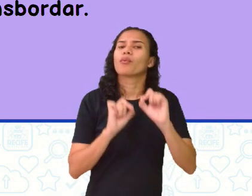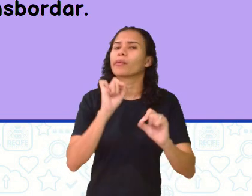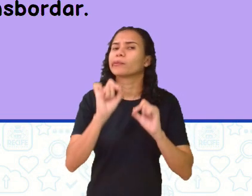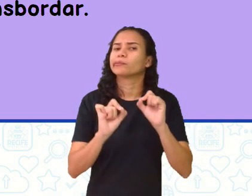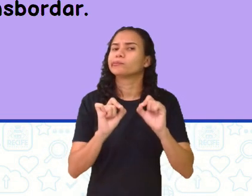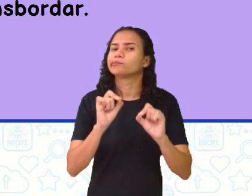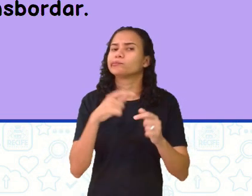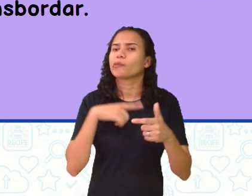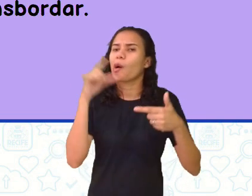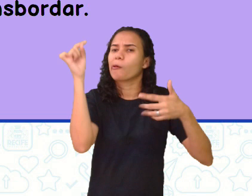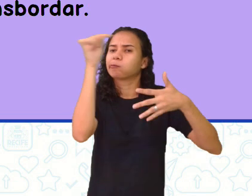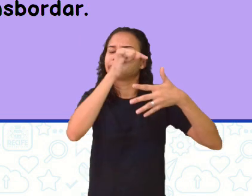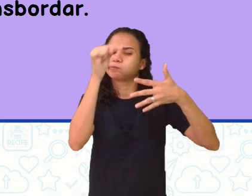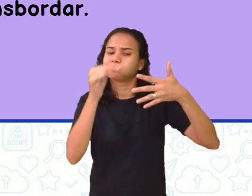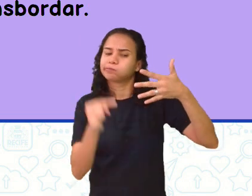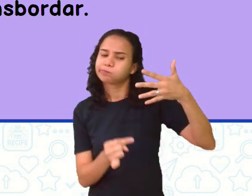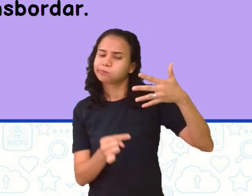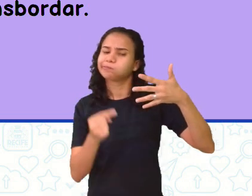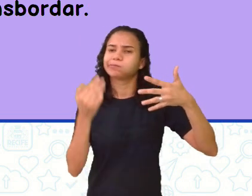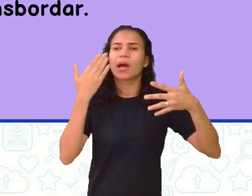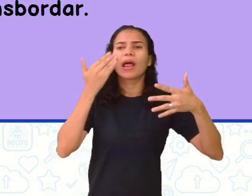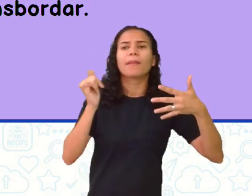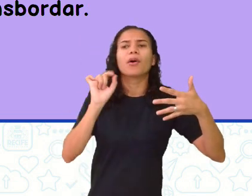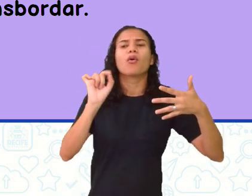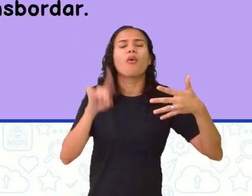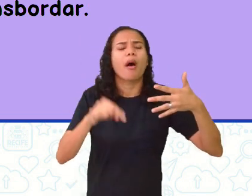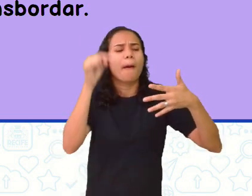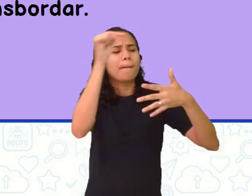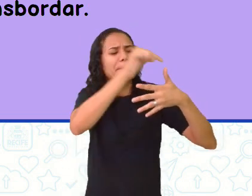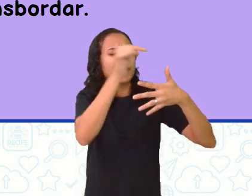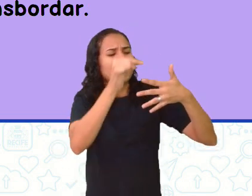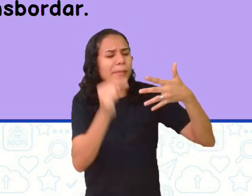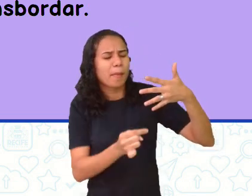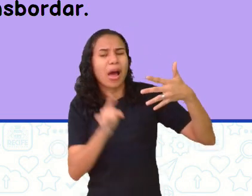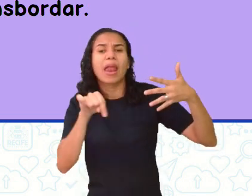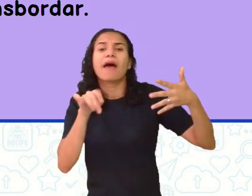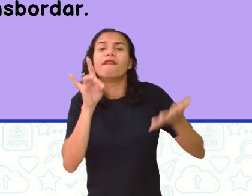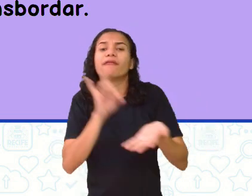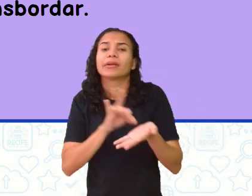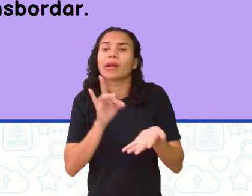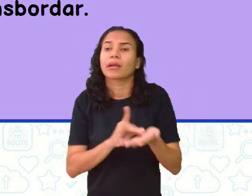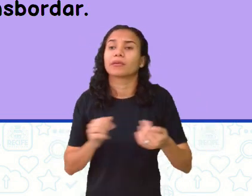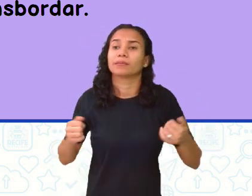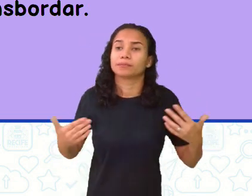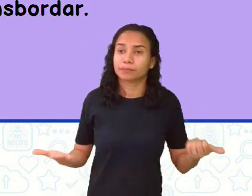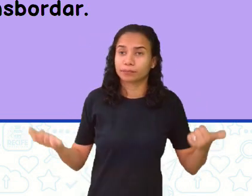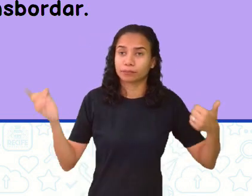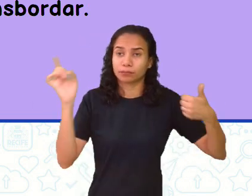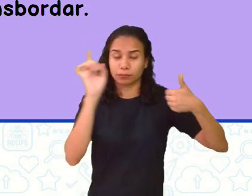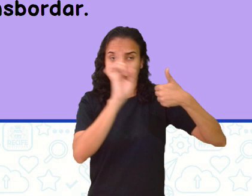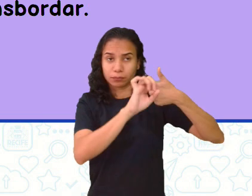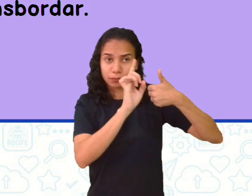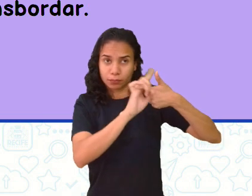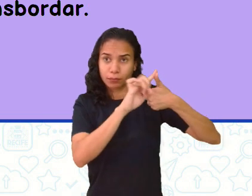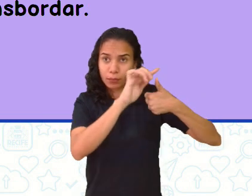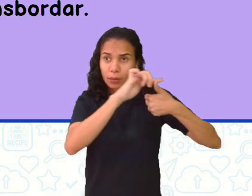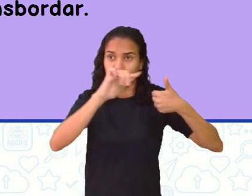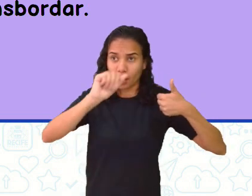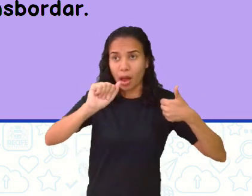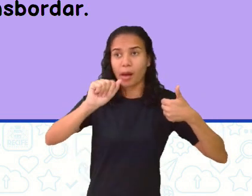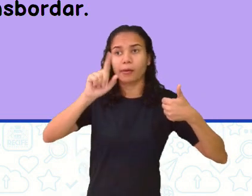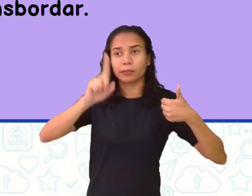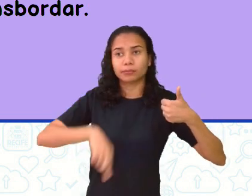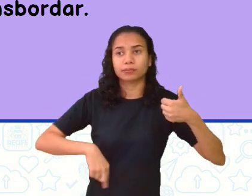Qual dessas questões? Ela quer saber, né? Qual dessas questões é verdadeira? Ela, a caneca grande no caso,